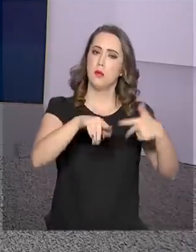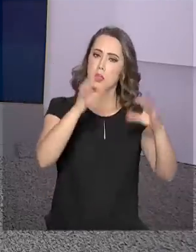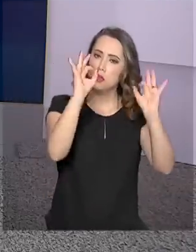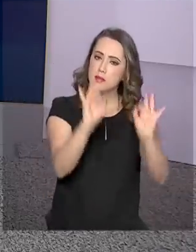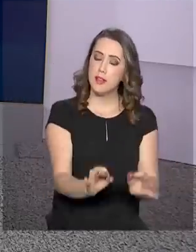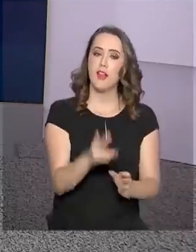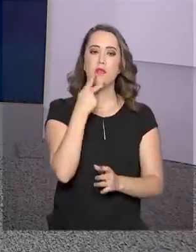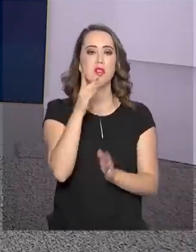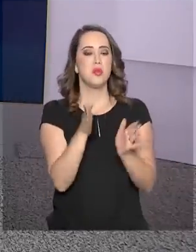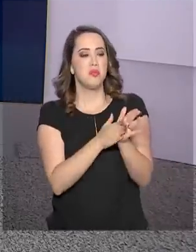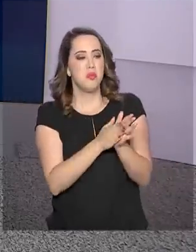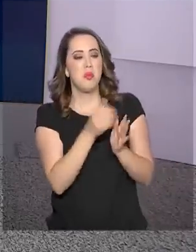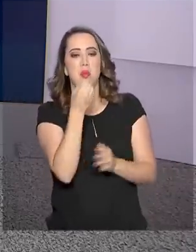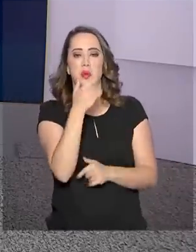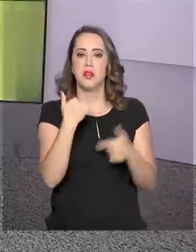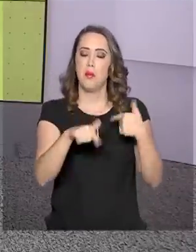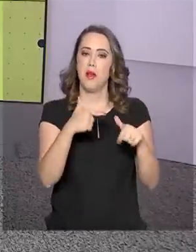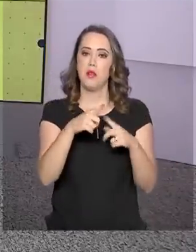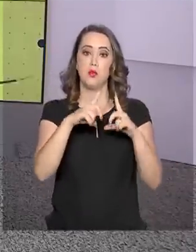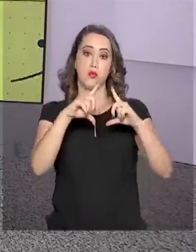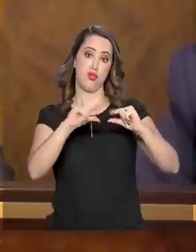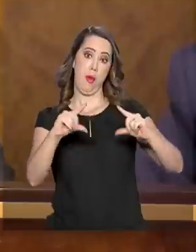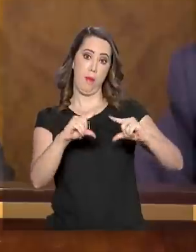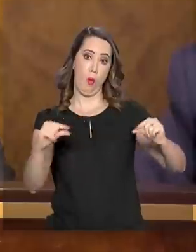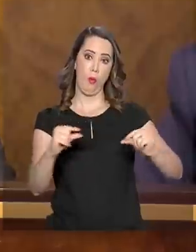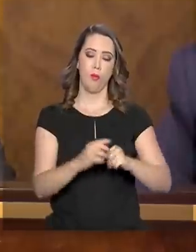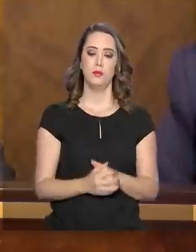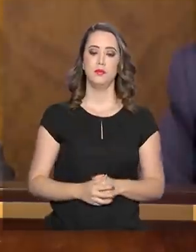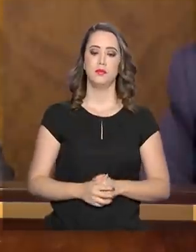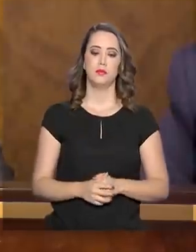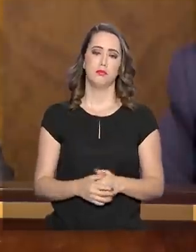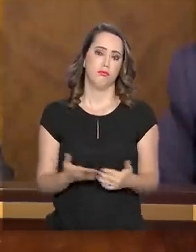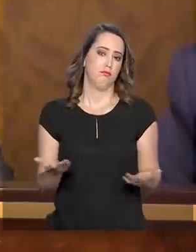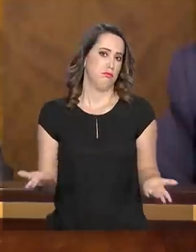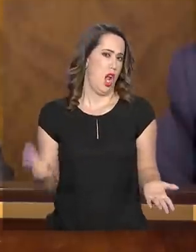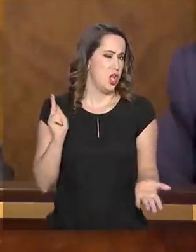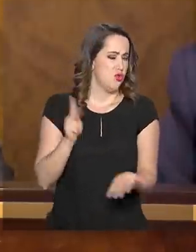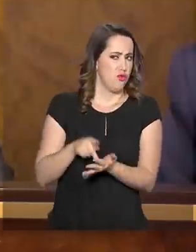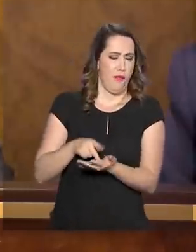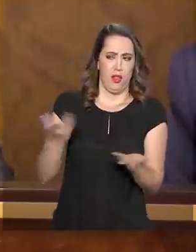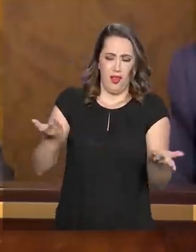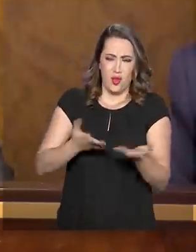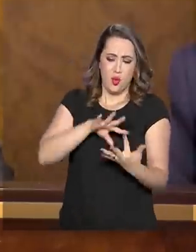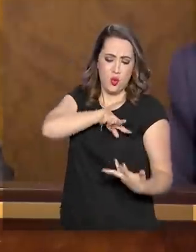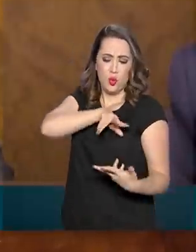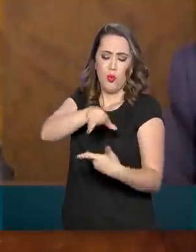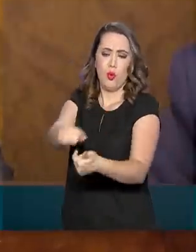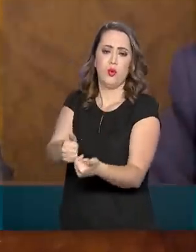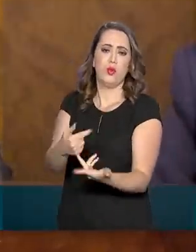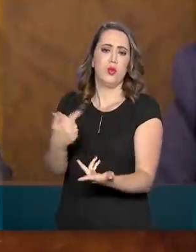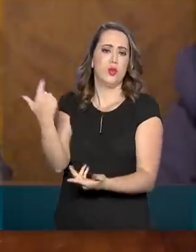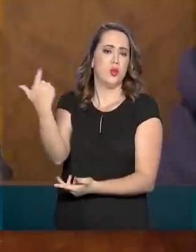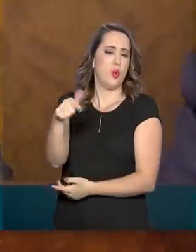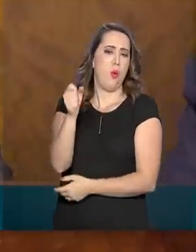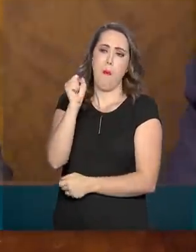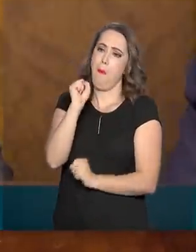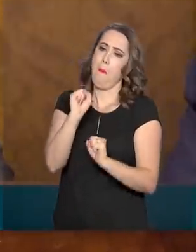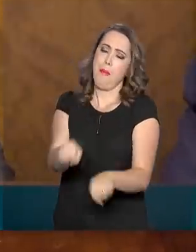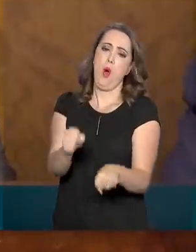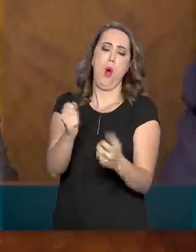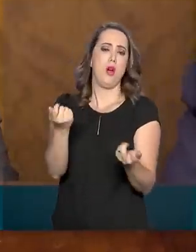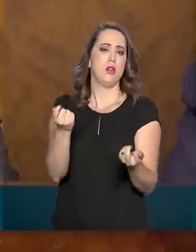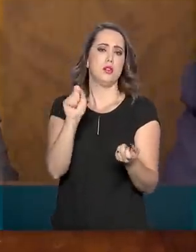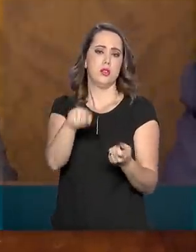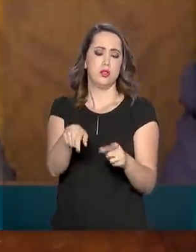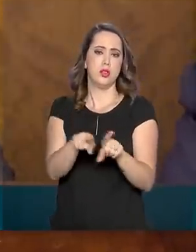do presidente brasileiro em Osaka, no Japão. A realidade é que, no mundo de hoje, a gente não pode se permitir